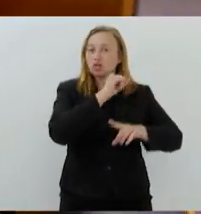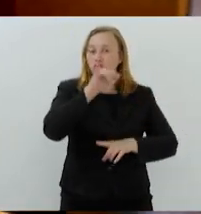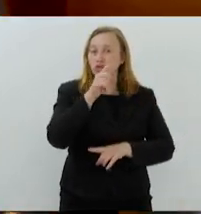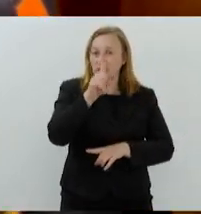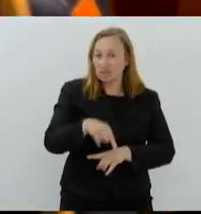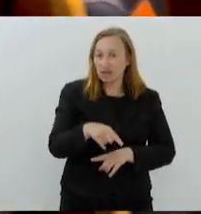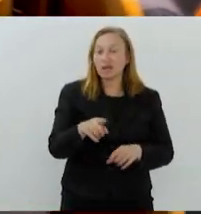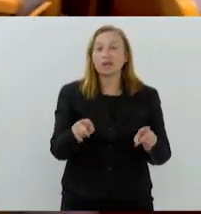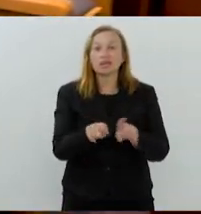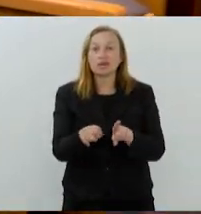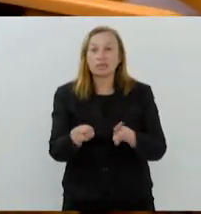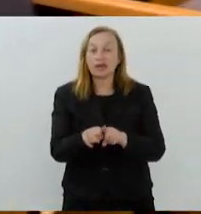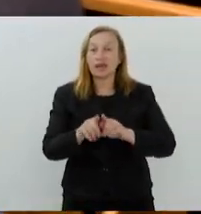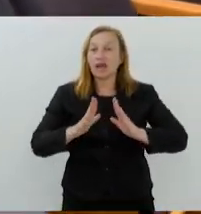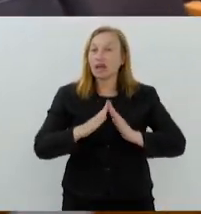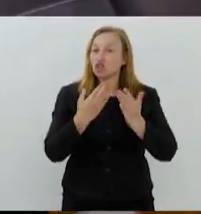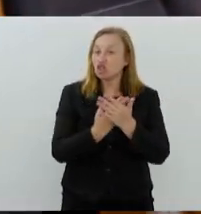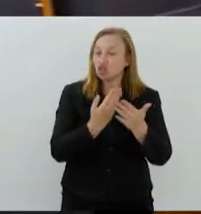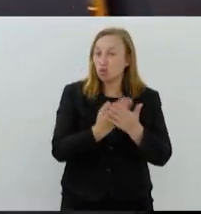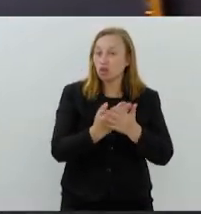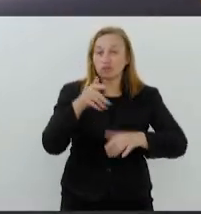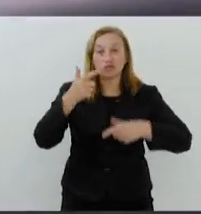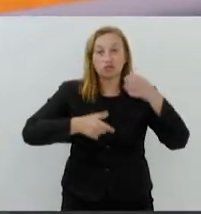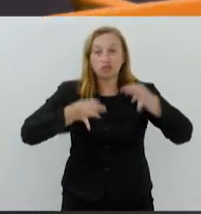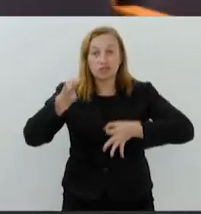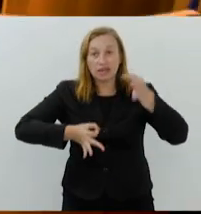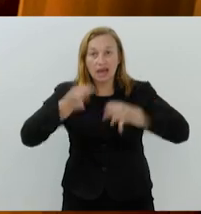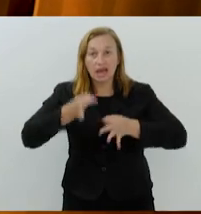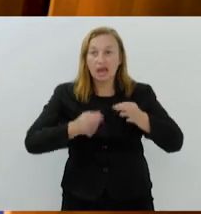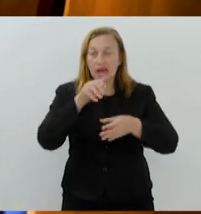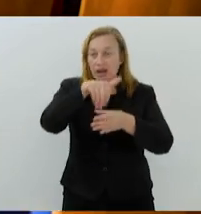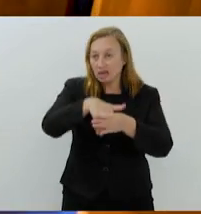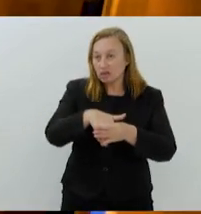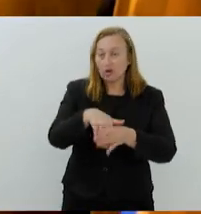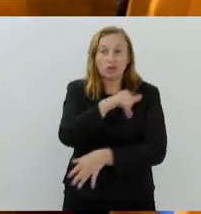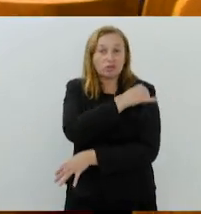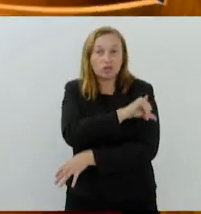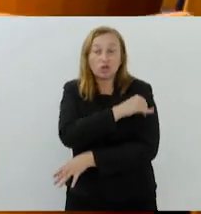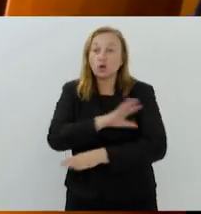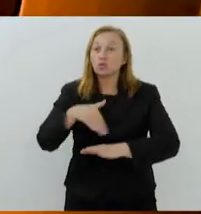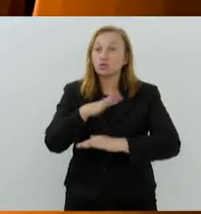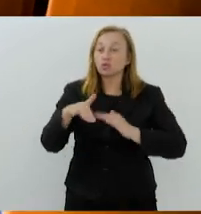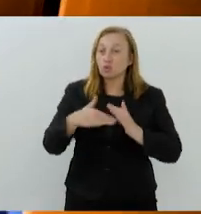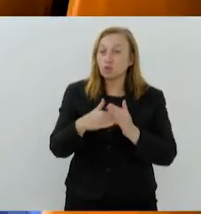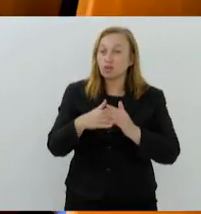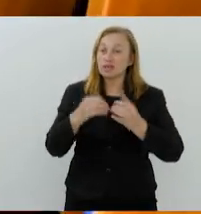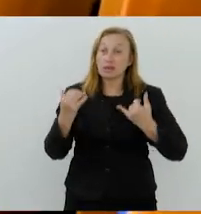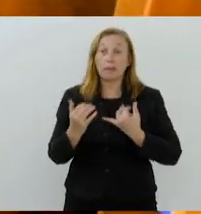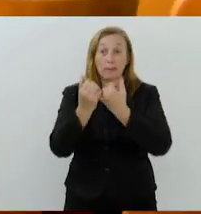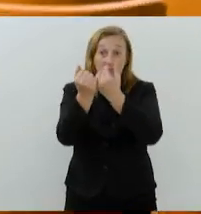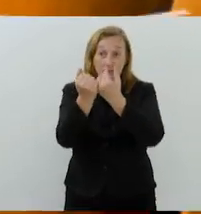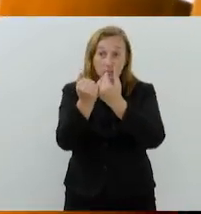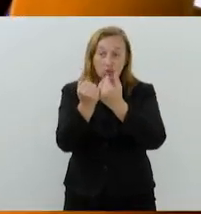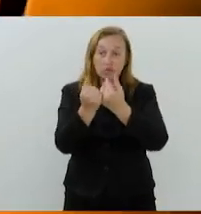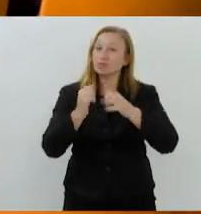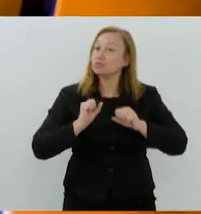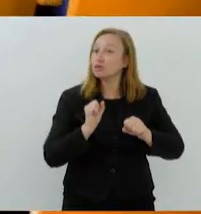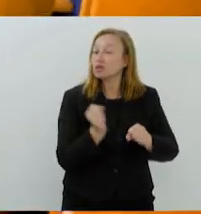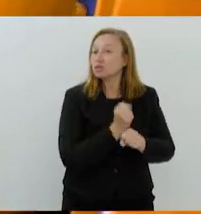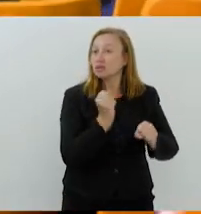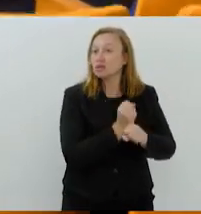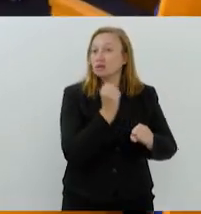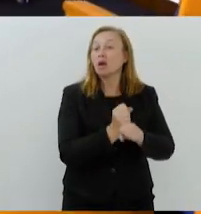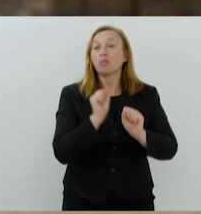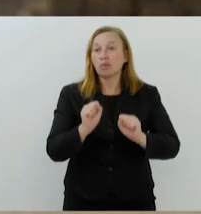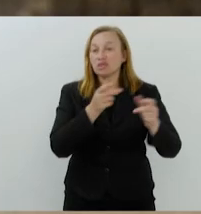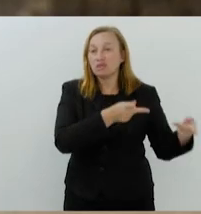e a Escola Judiciária Eleitoral do Rio de Janeiro. Todo esse patrimônio recuperado pode ser visitado por turistas e